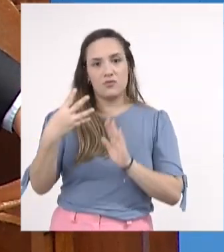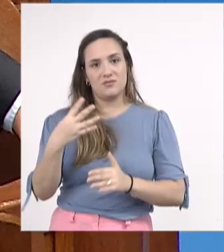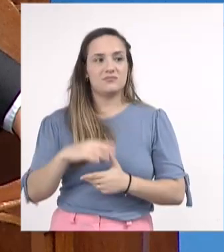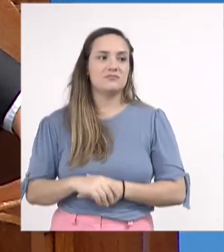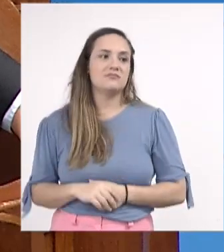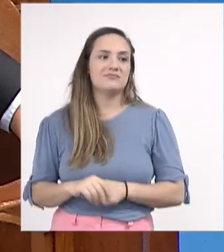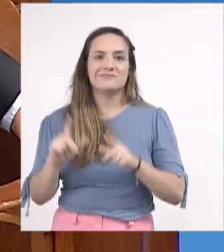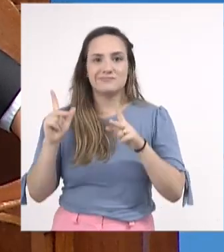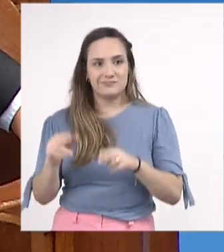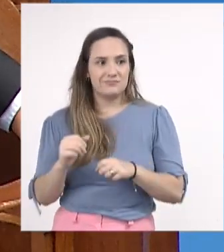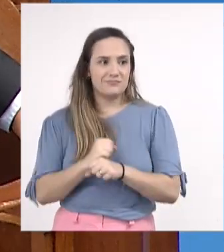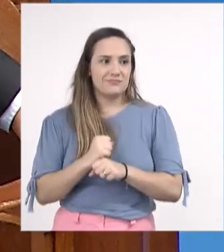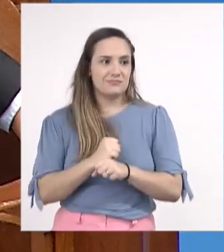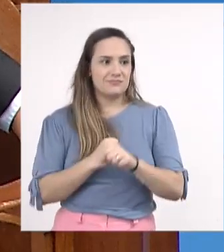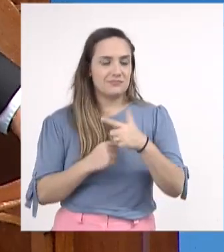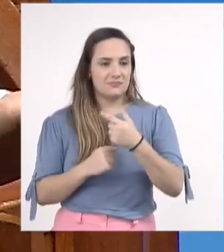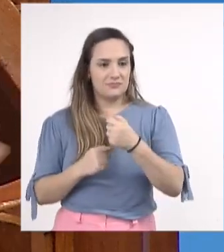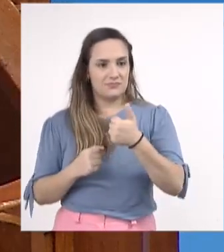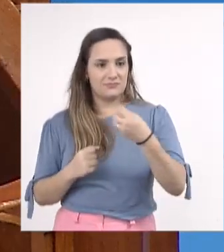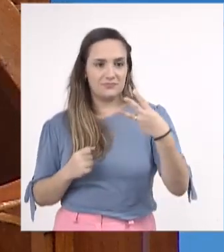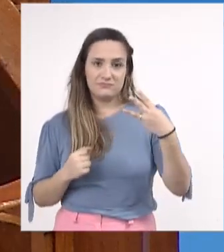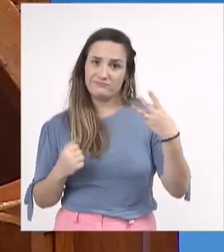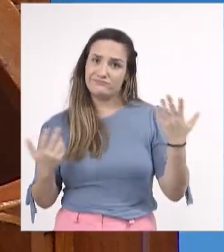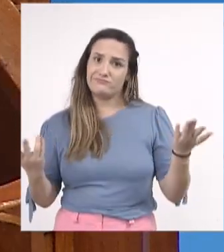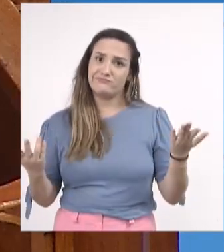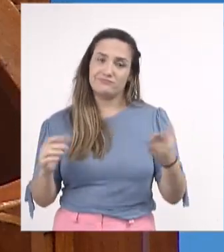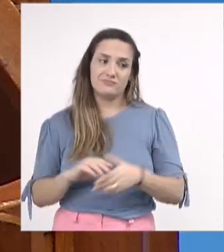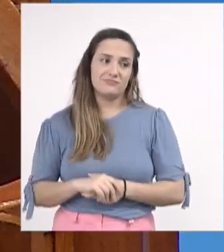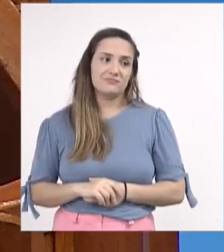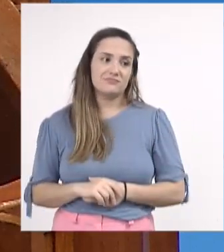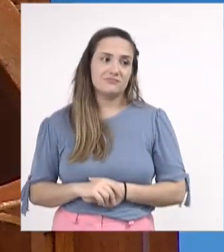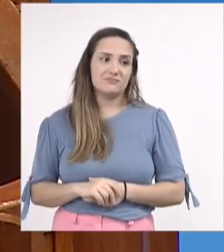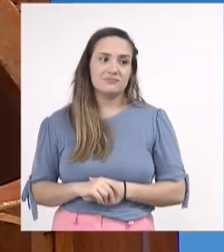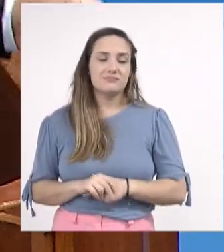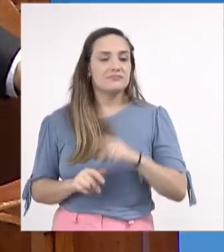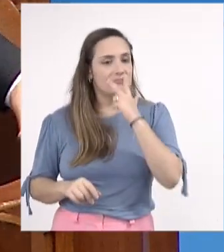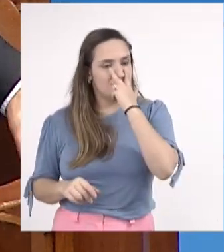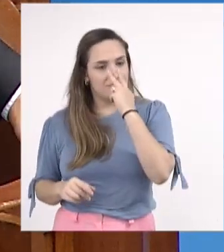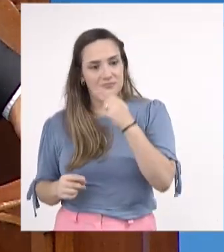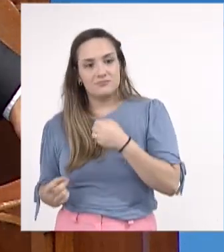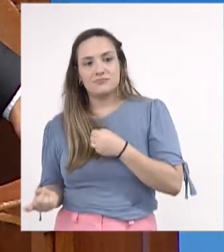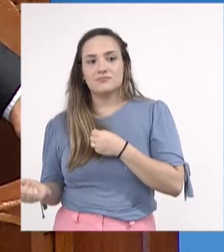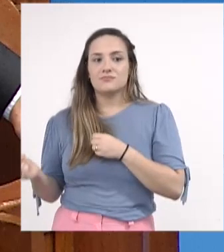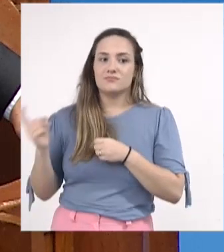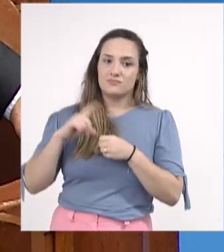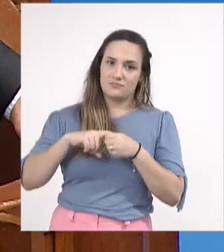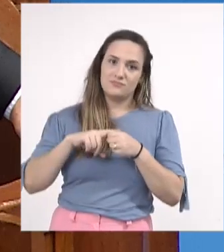nota de 2013. Então, nós também voltamos à